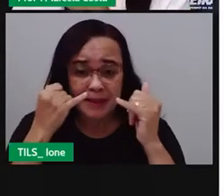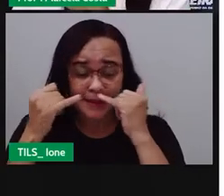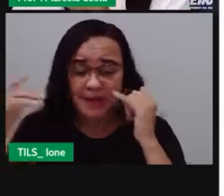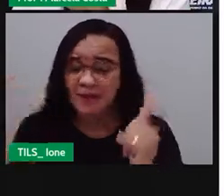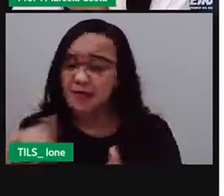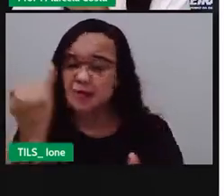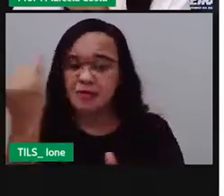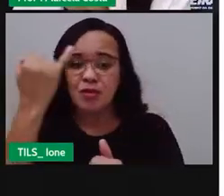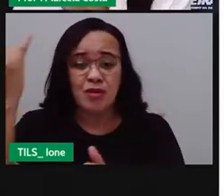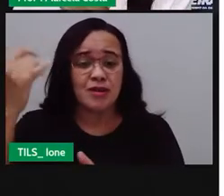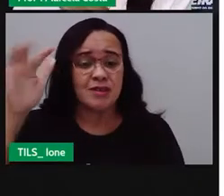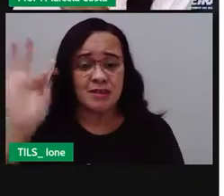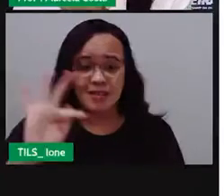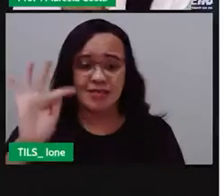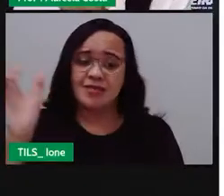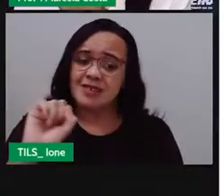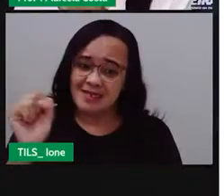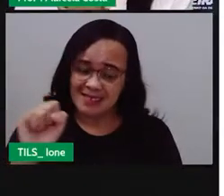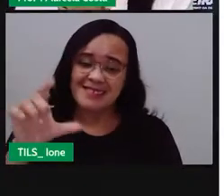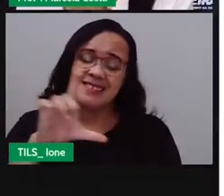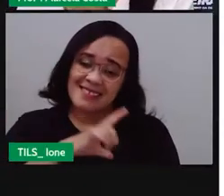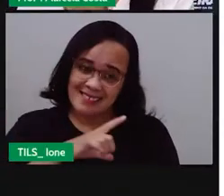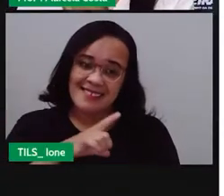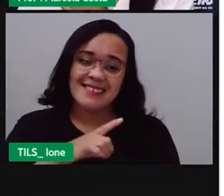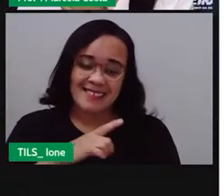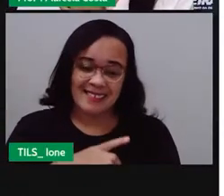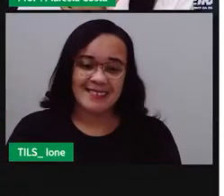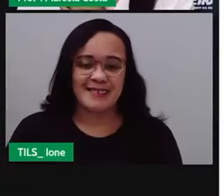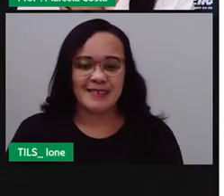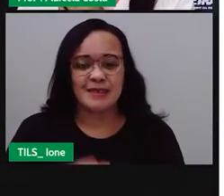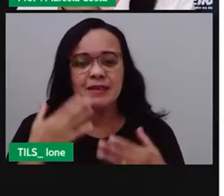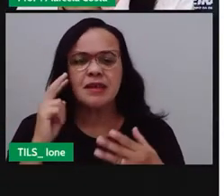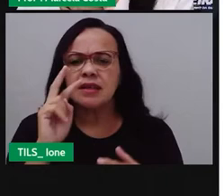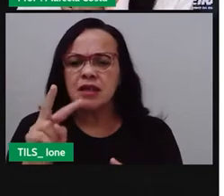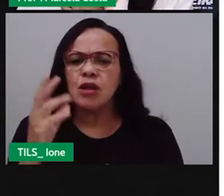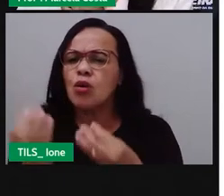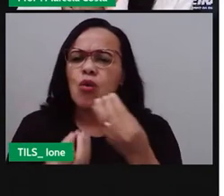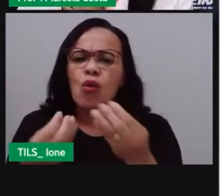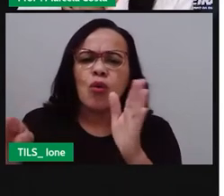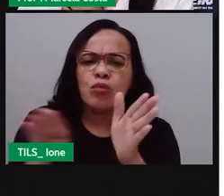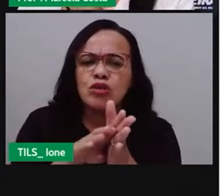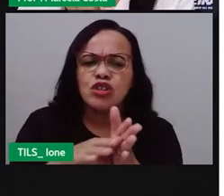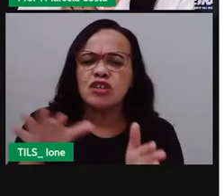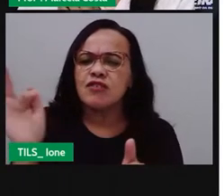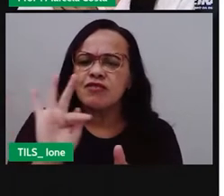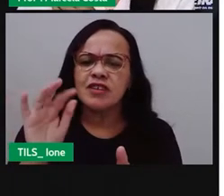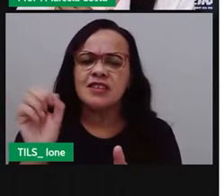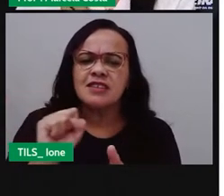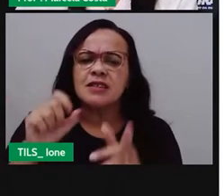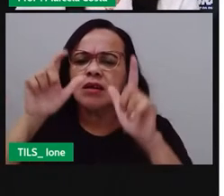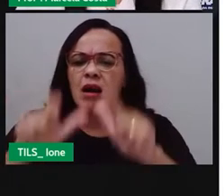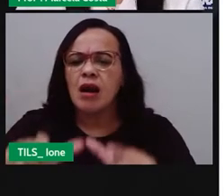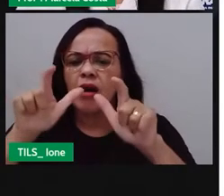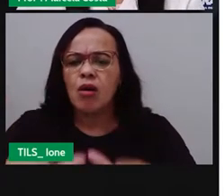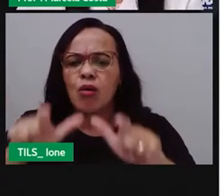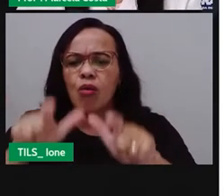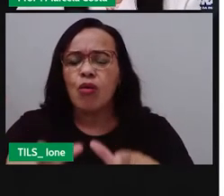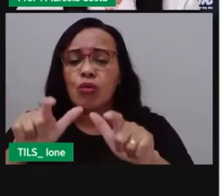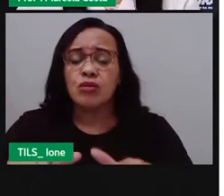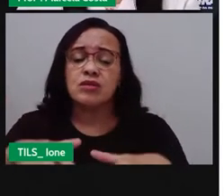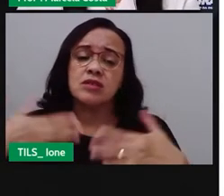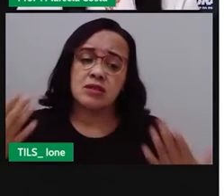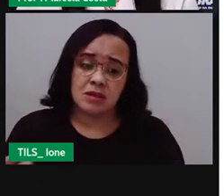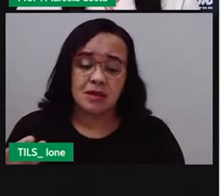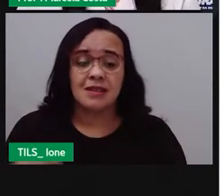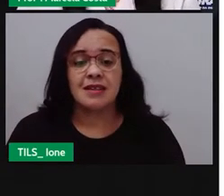em Feira de Santana. Aí vem dizendo a localização por ser a